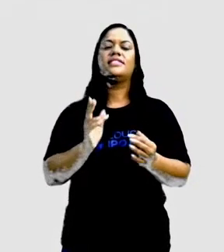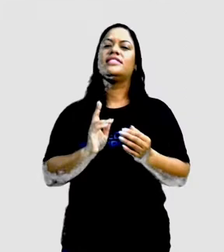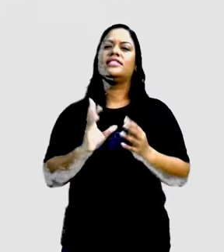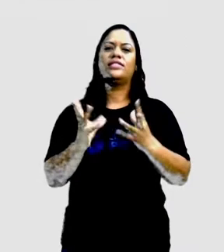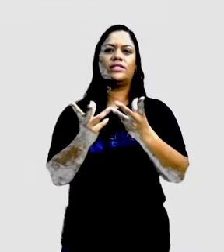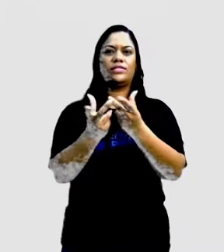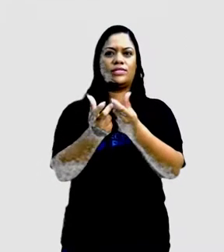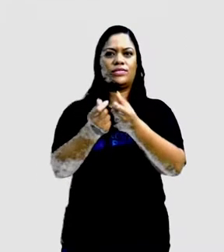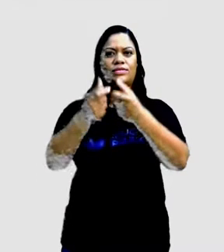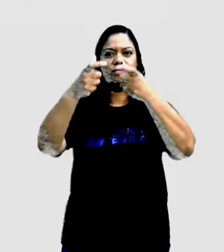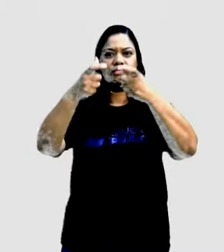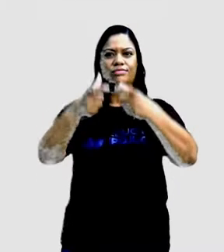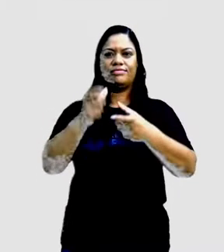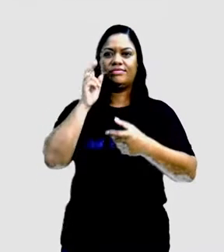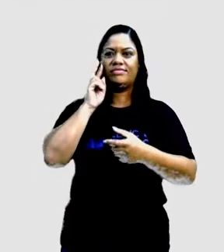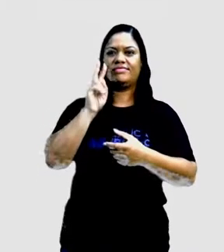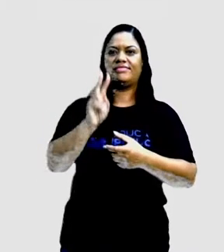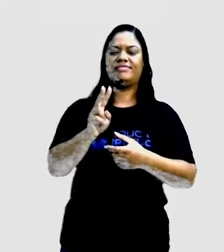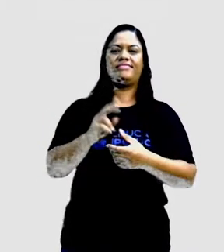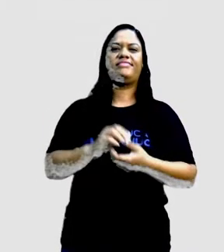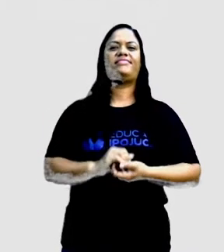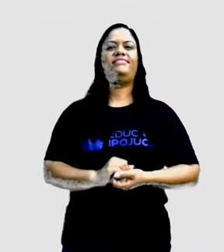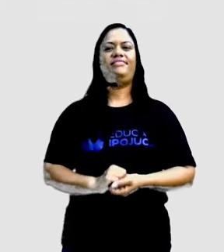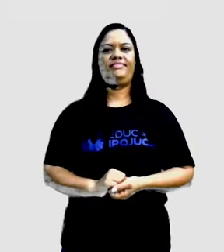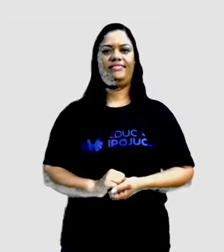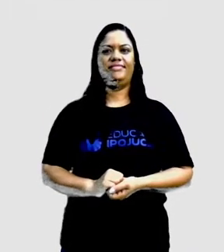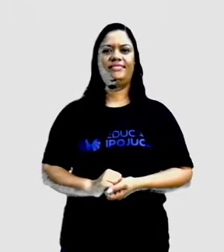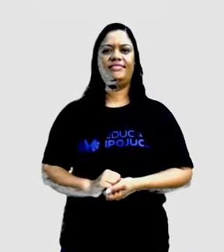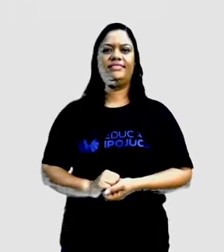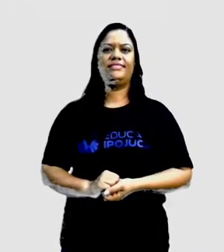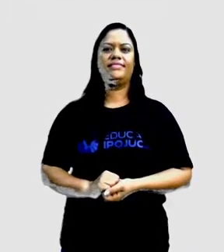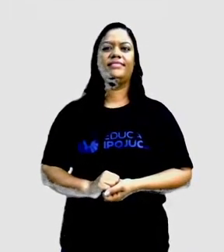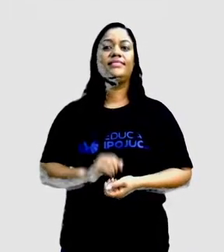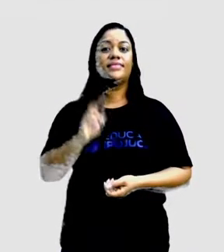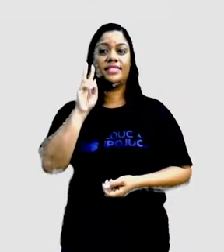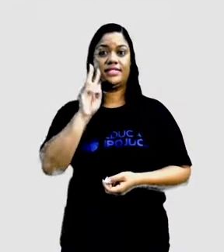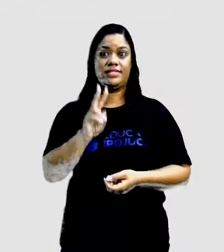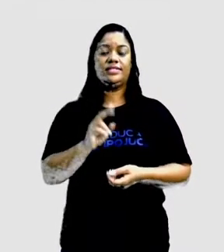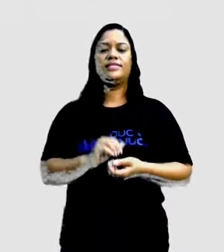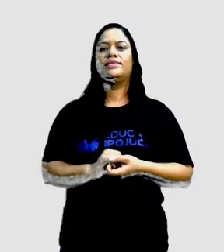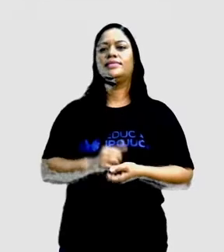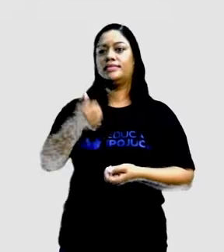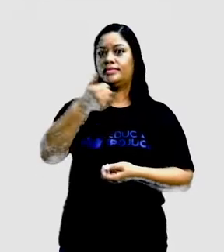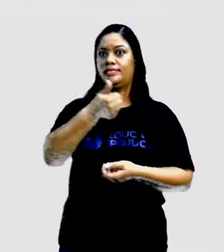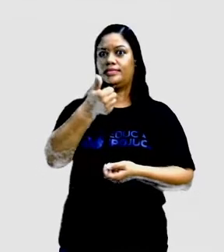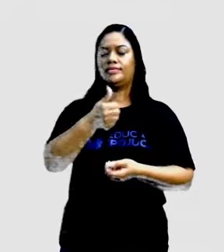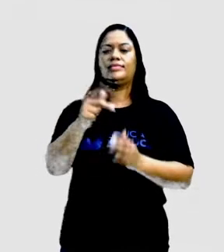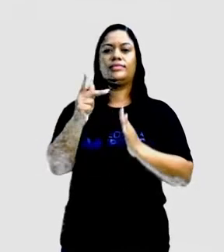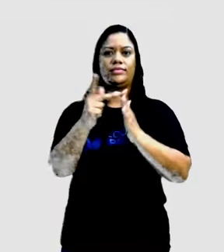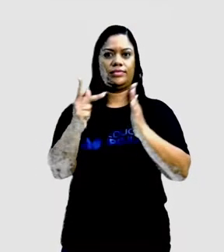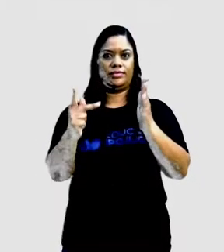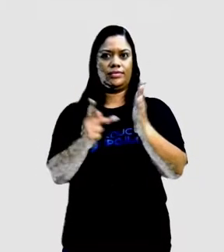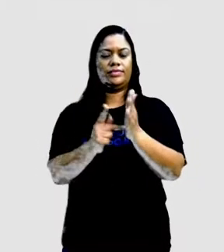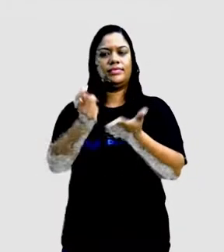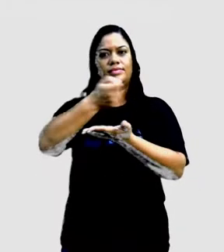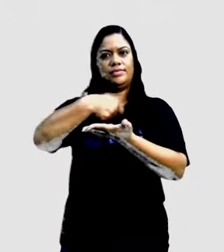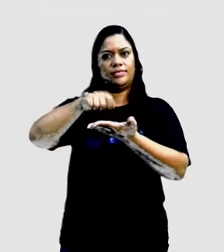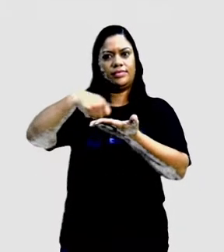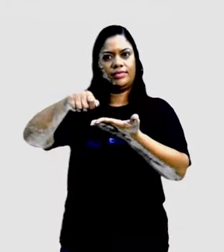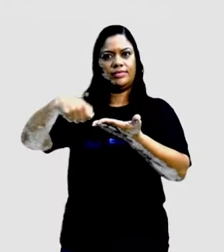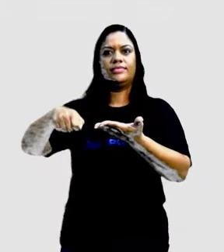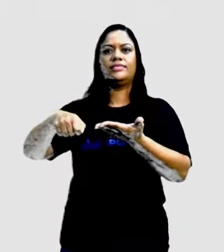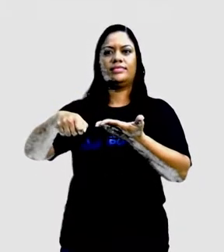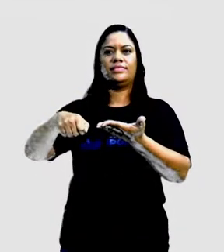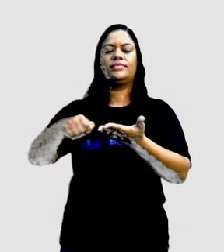cabe num só olhar. Então a gente viu aí na questão 1, né? Que os poemas, eles são escritos em